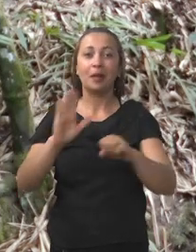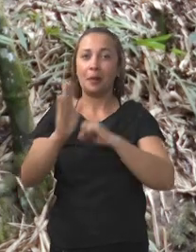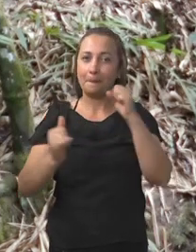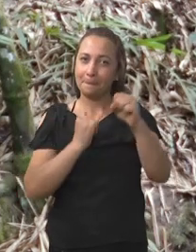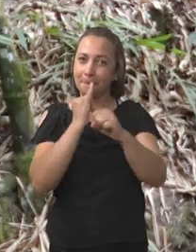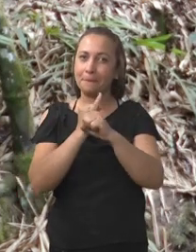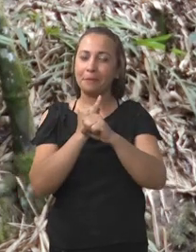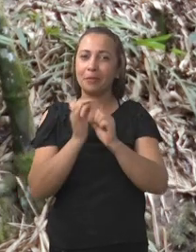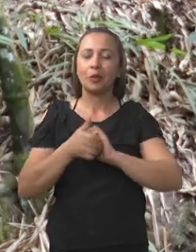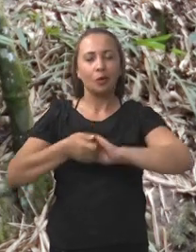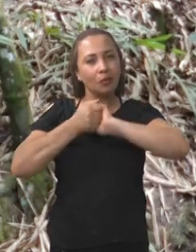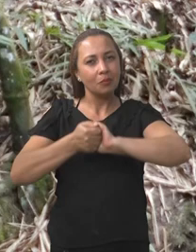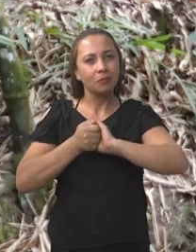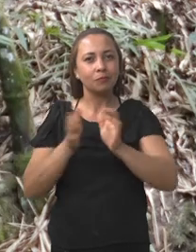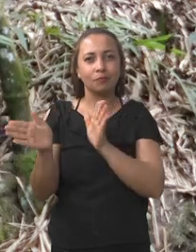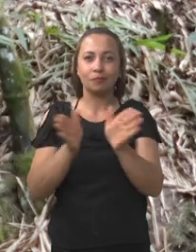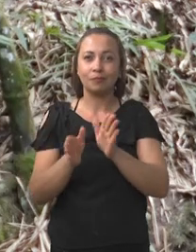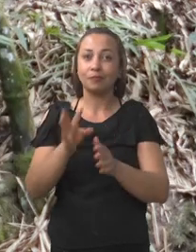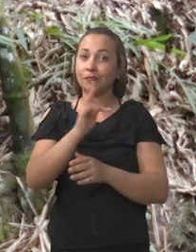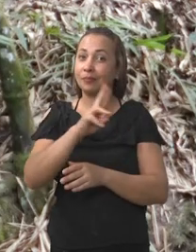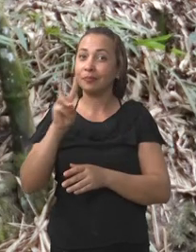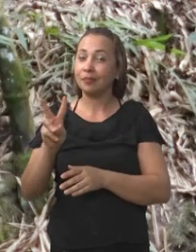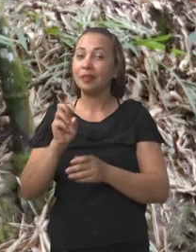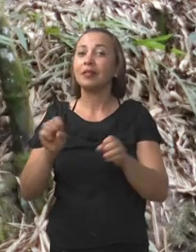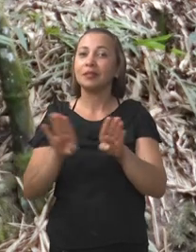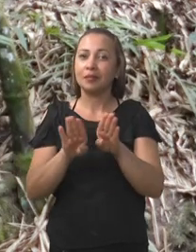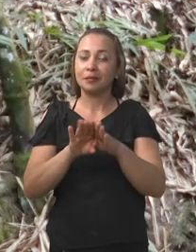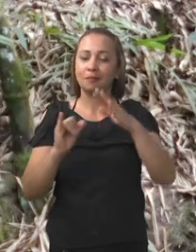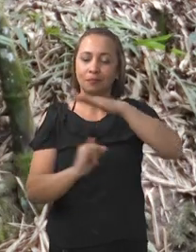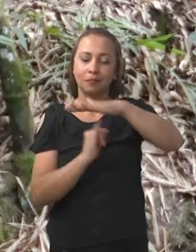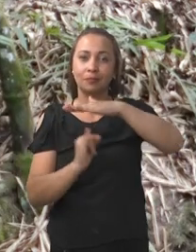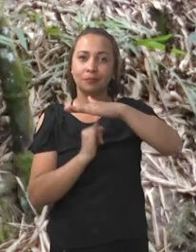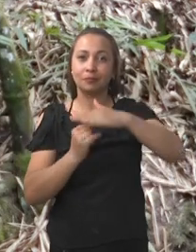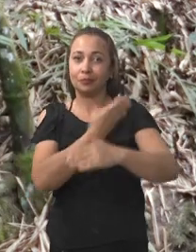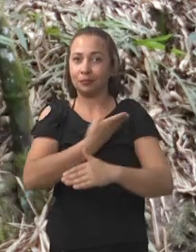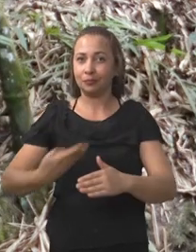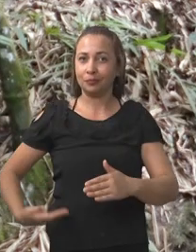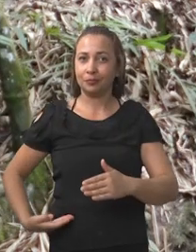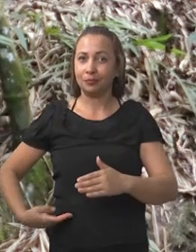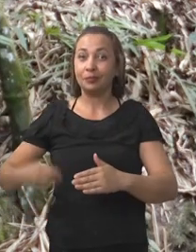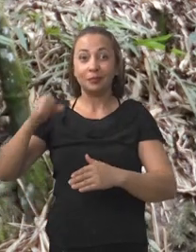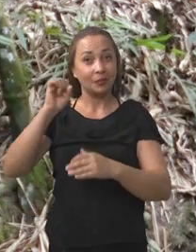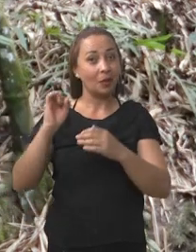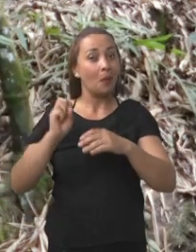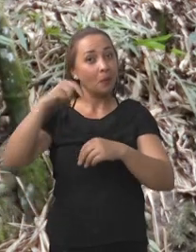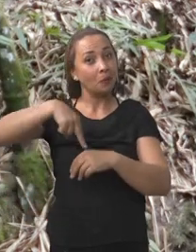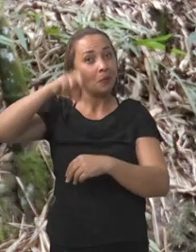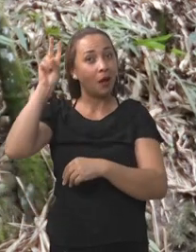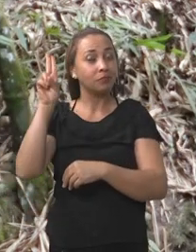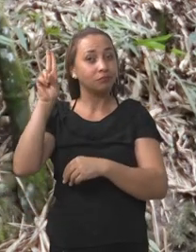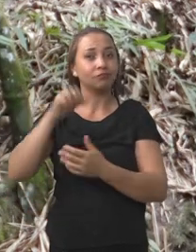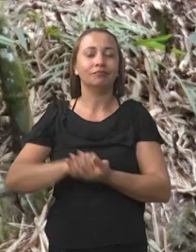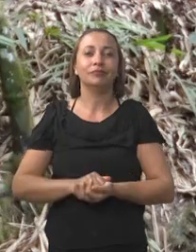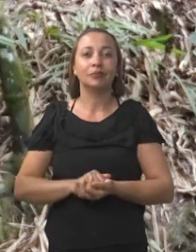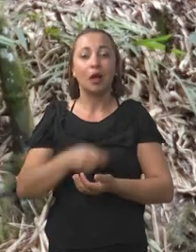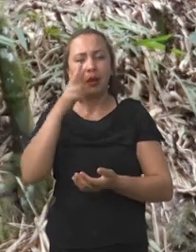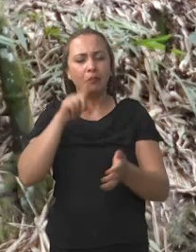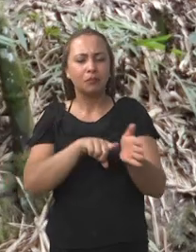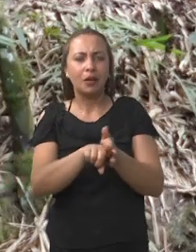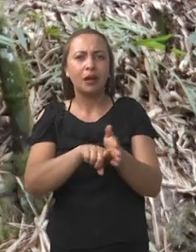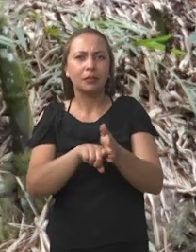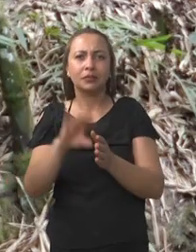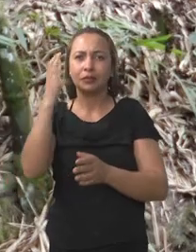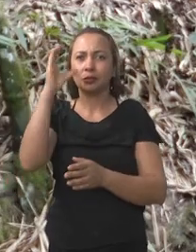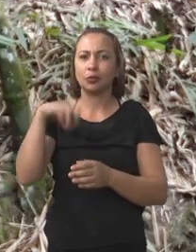produzido por meio da colaboração entre TVs e universidades públicas nordestinas. Vamos saber quais as pesquisas científicas